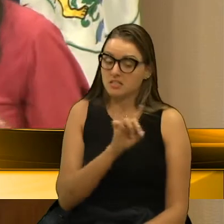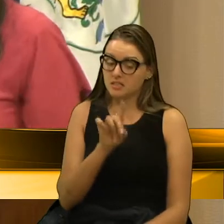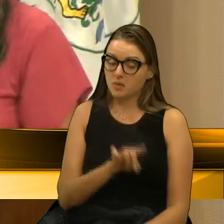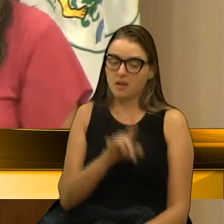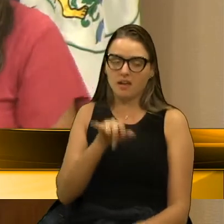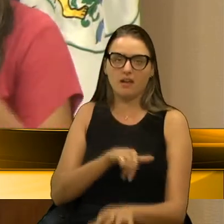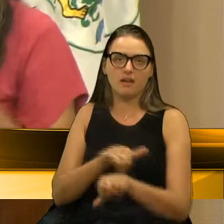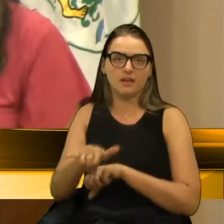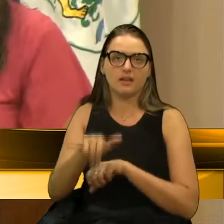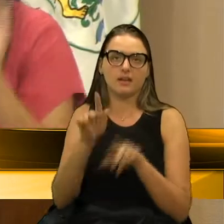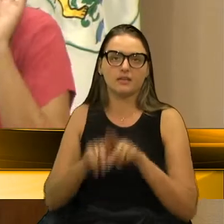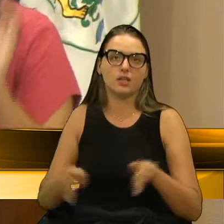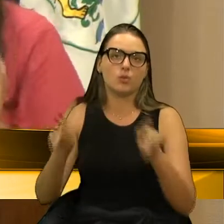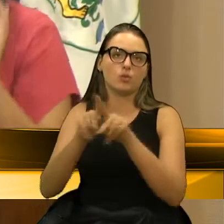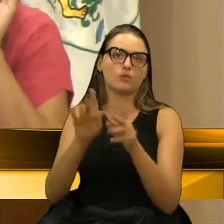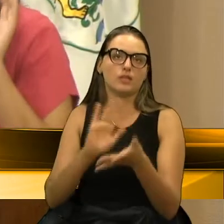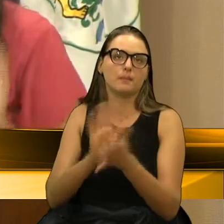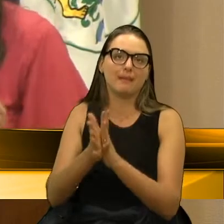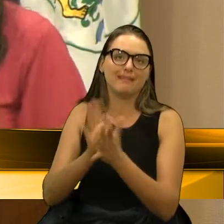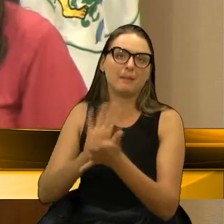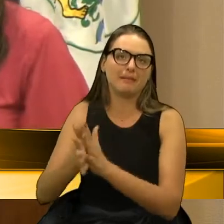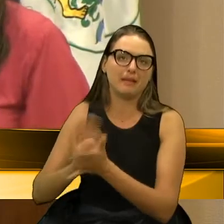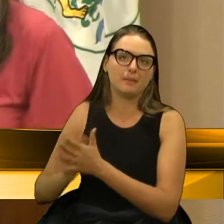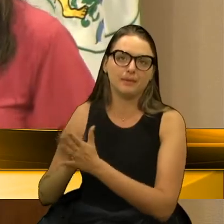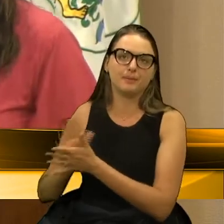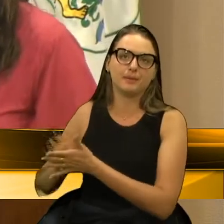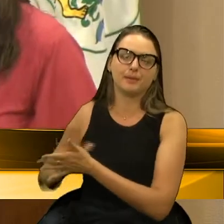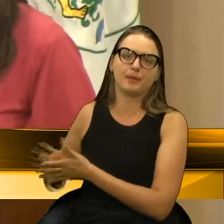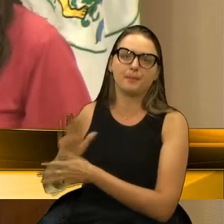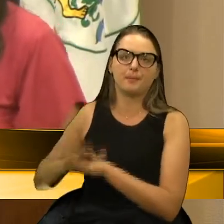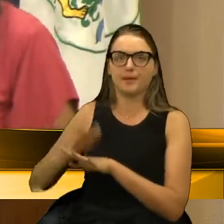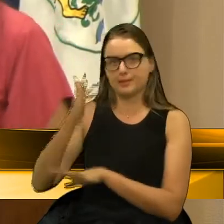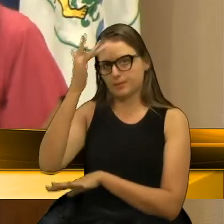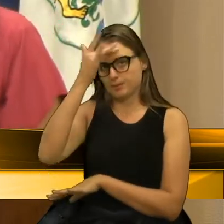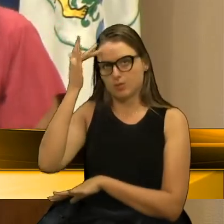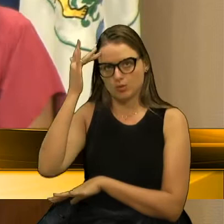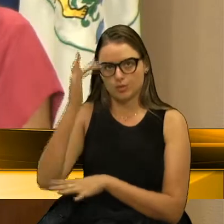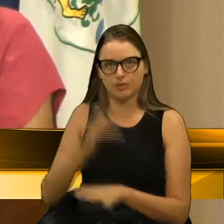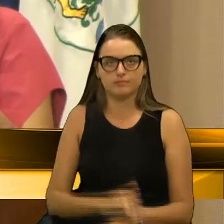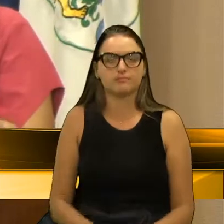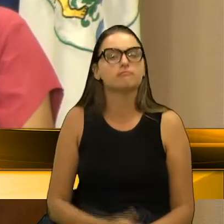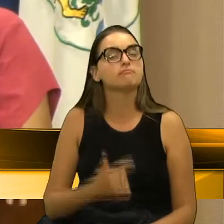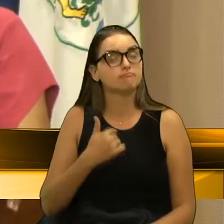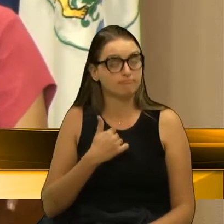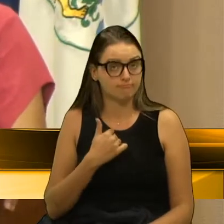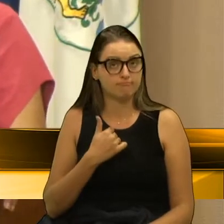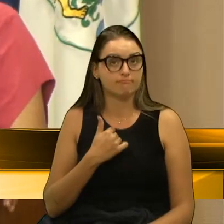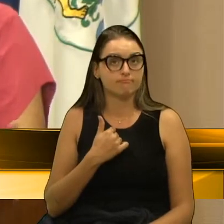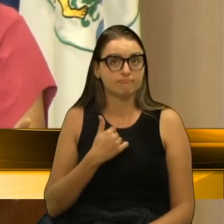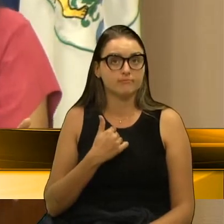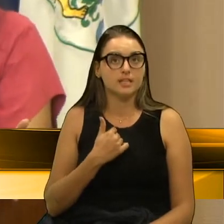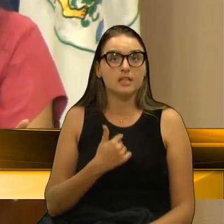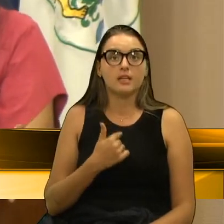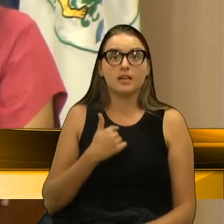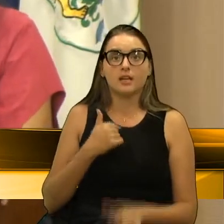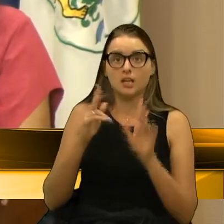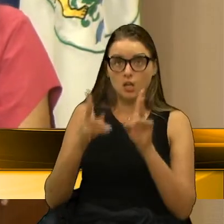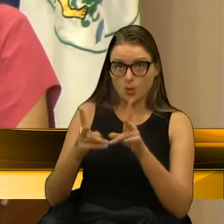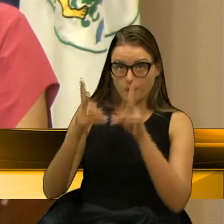iludir a população e matar e empilhar mortes. Então, eu vejo que, inclusive,